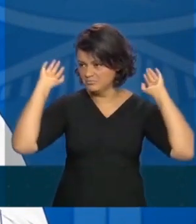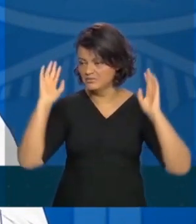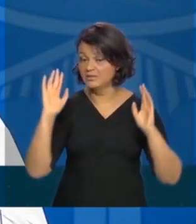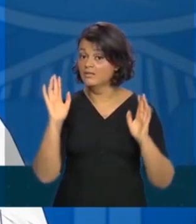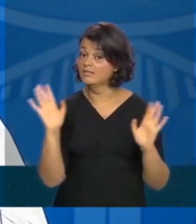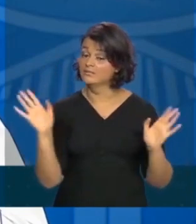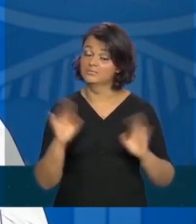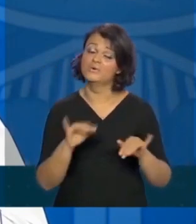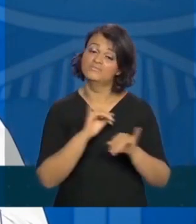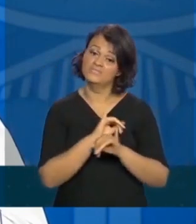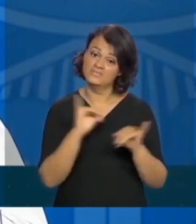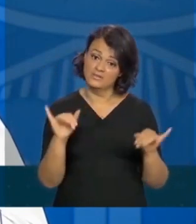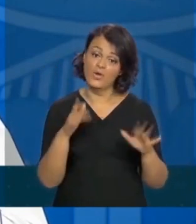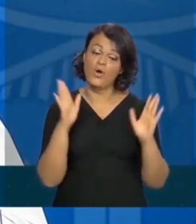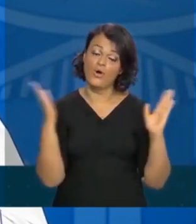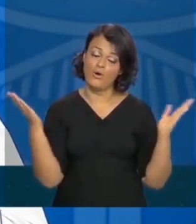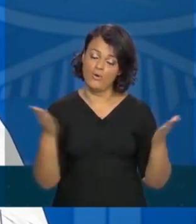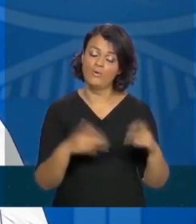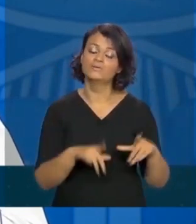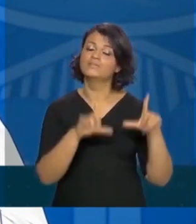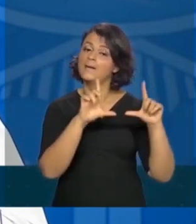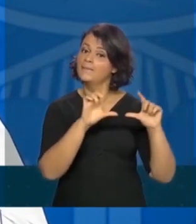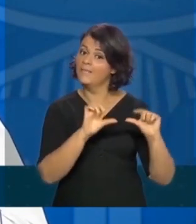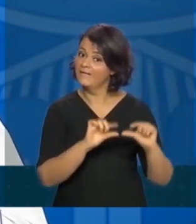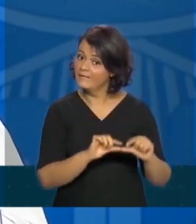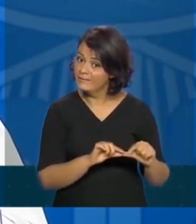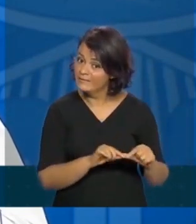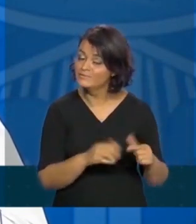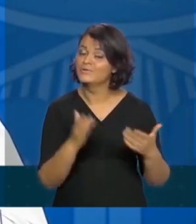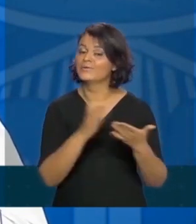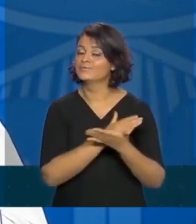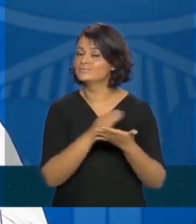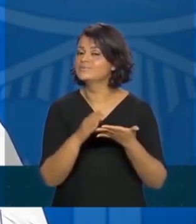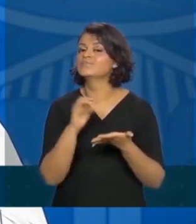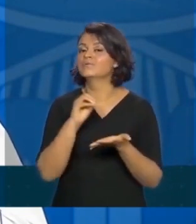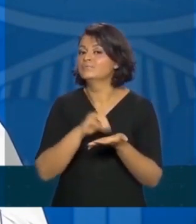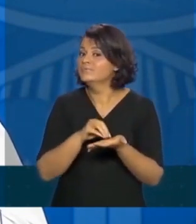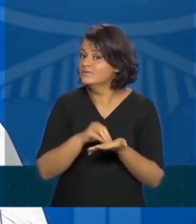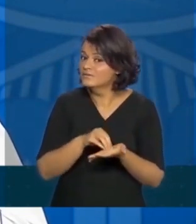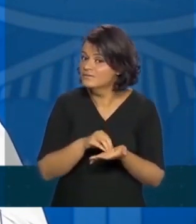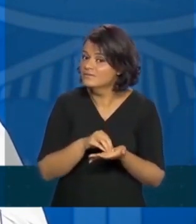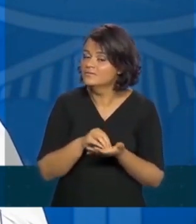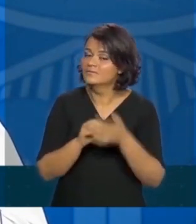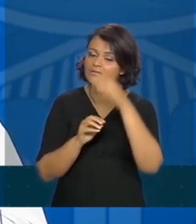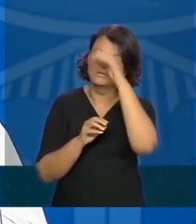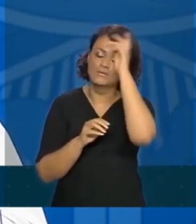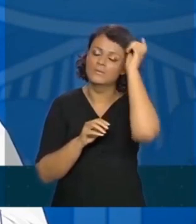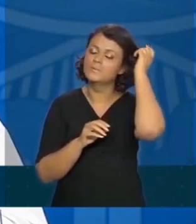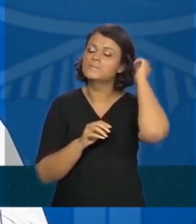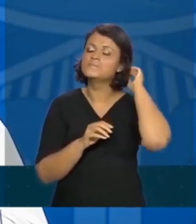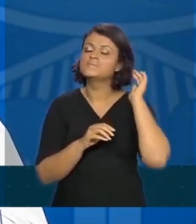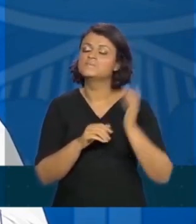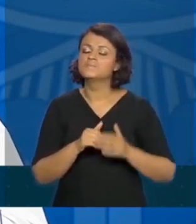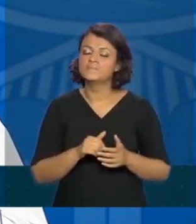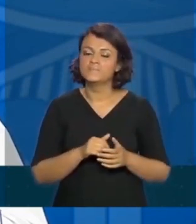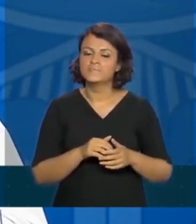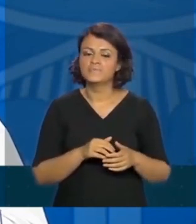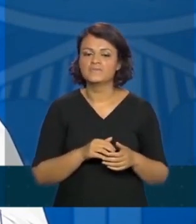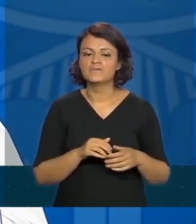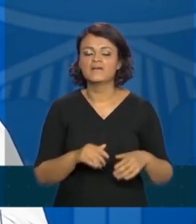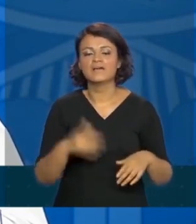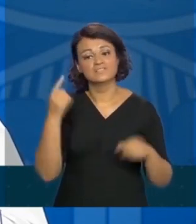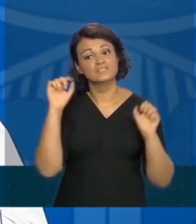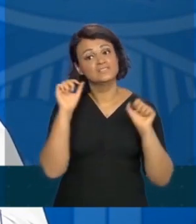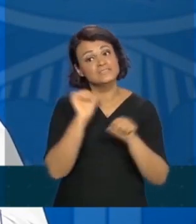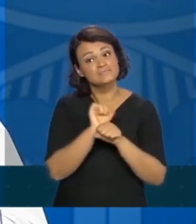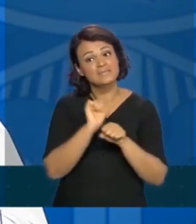Eu estou alertando, nosso estoque está baixo, nós estamos vendo hoje uma predação dos estoques, a gente espera